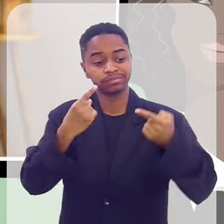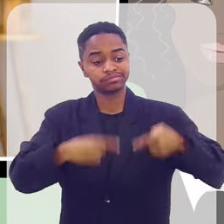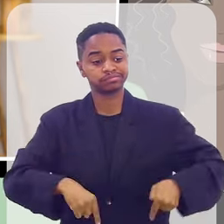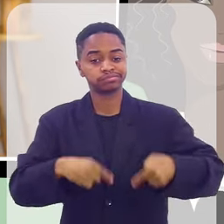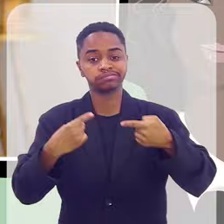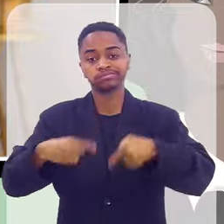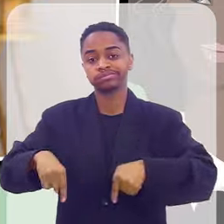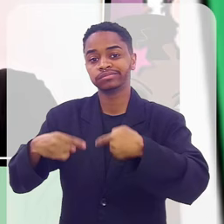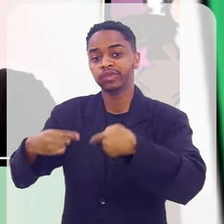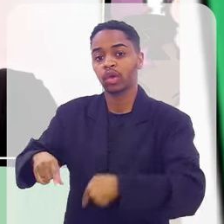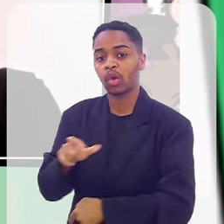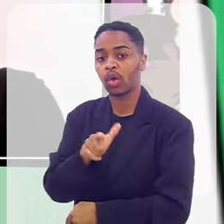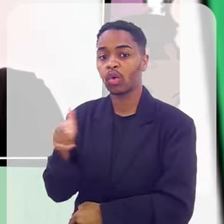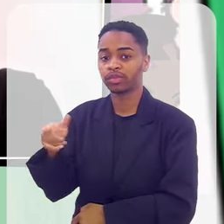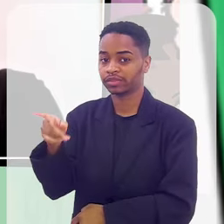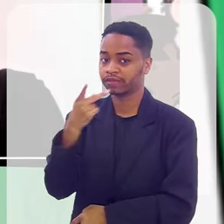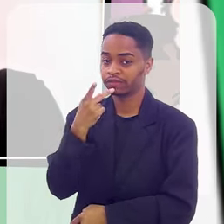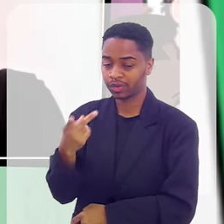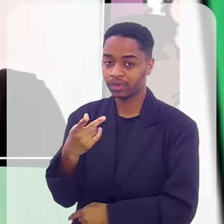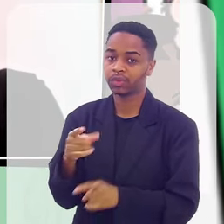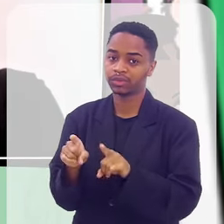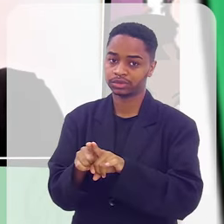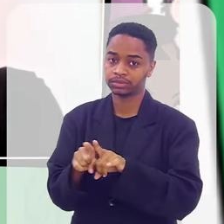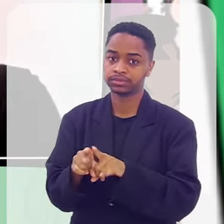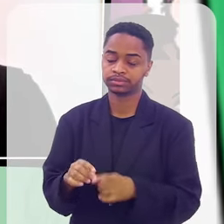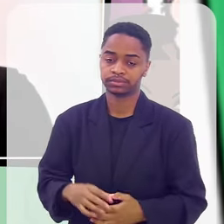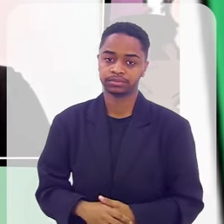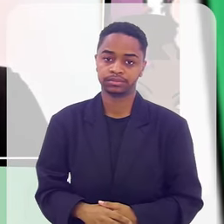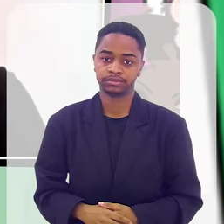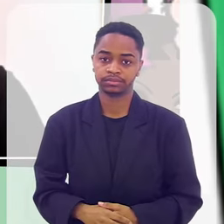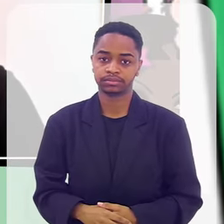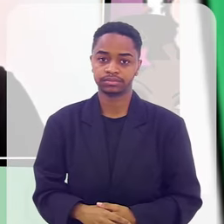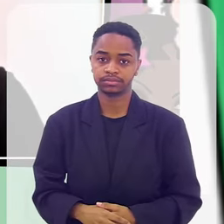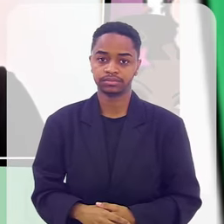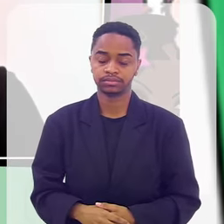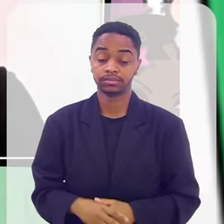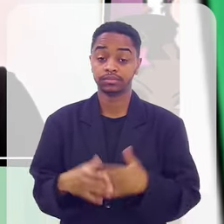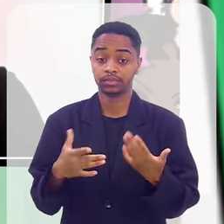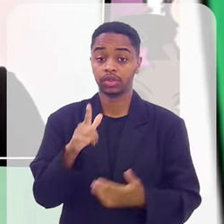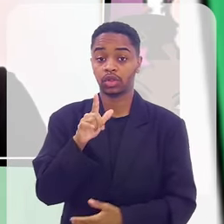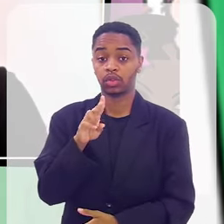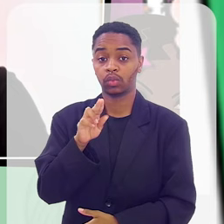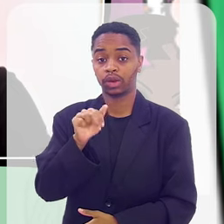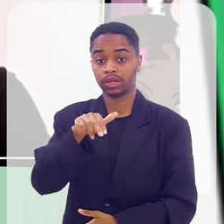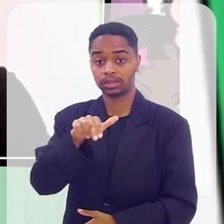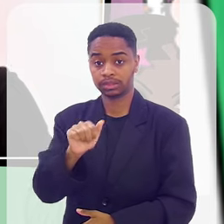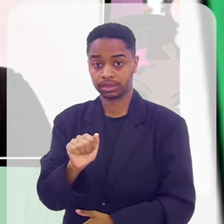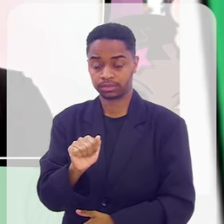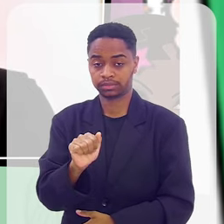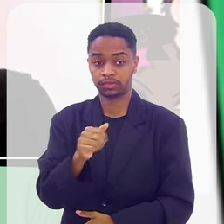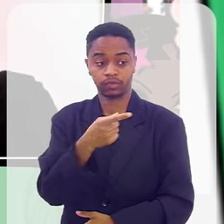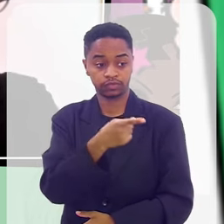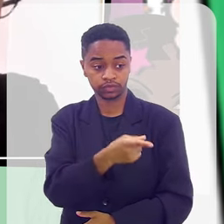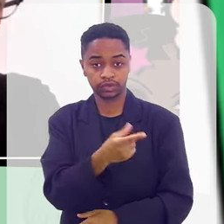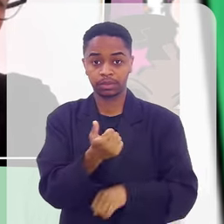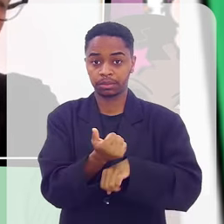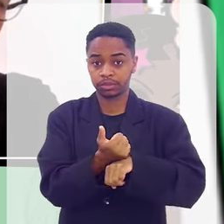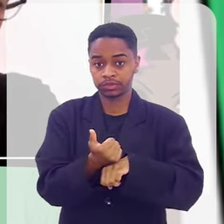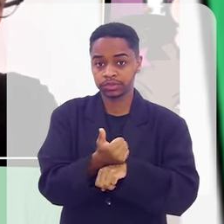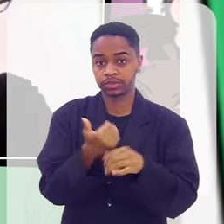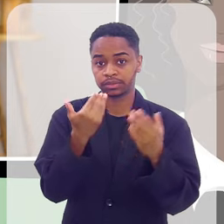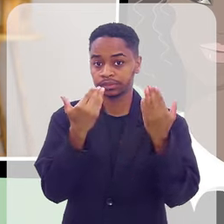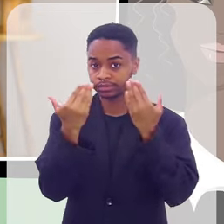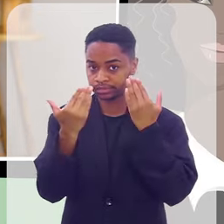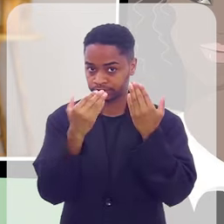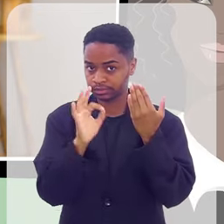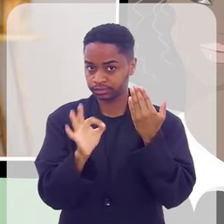outros desafios, que é o que você bem falou. Aí, Luana, você, profissional,